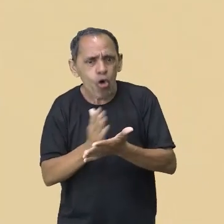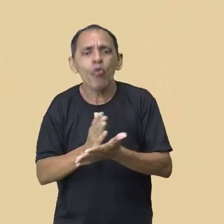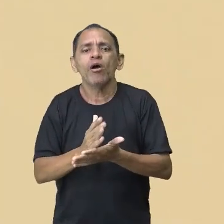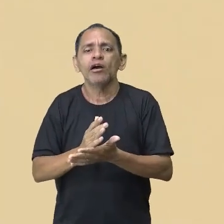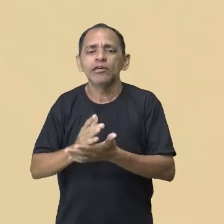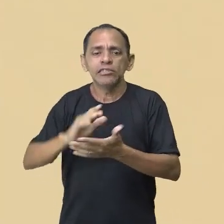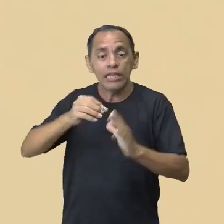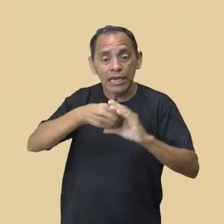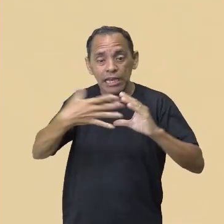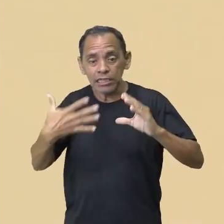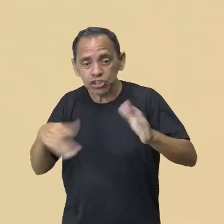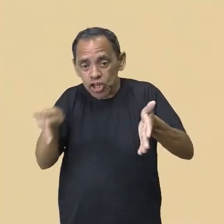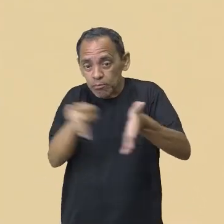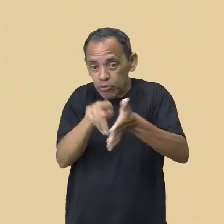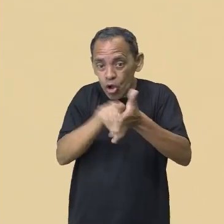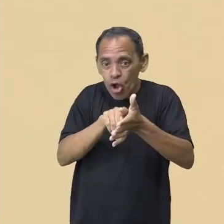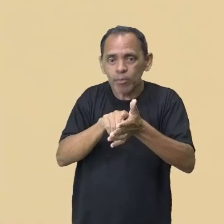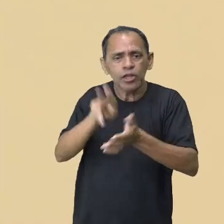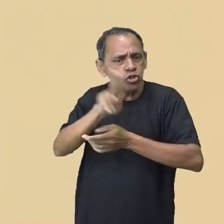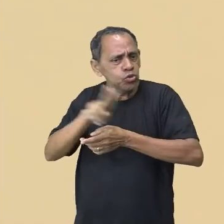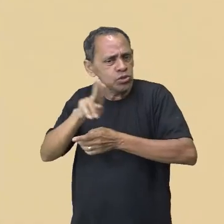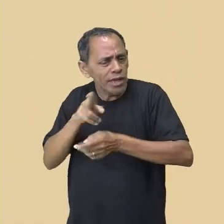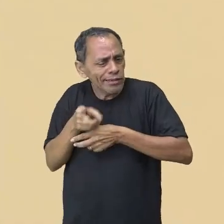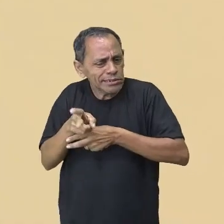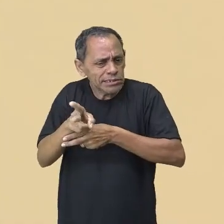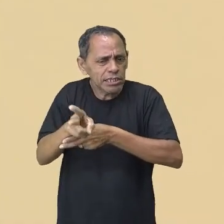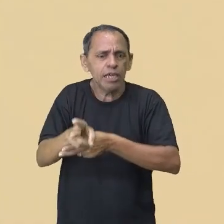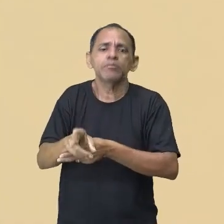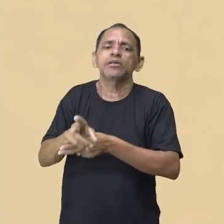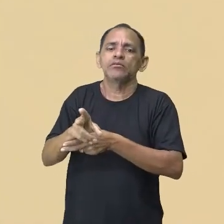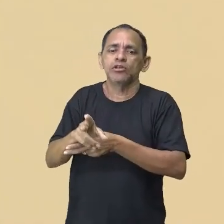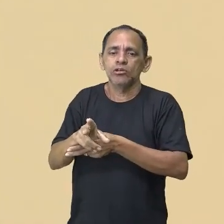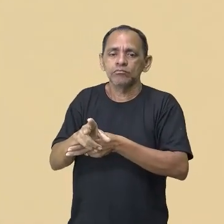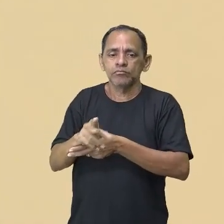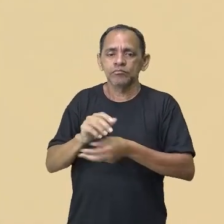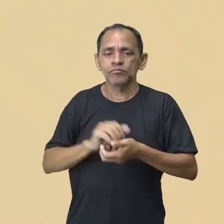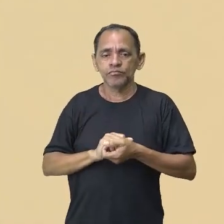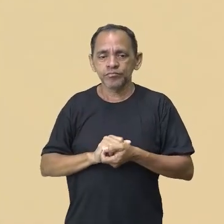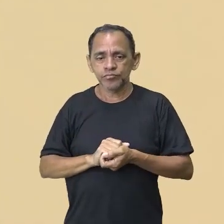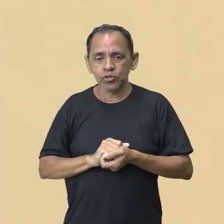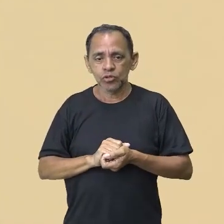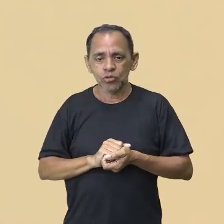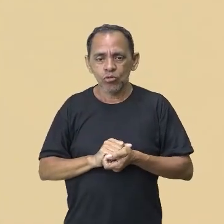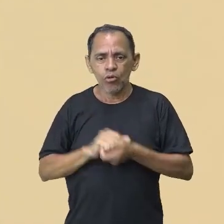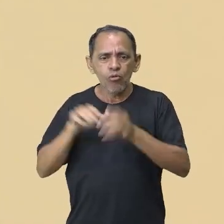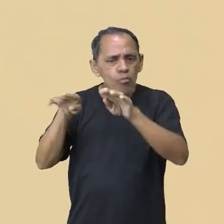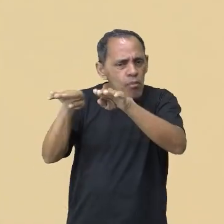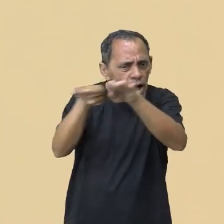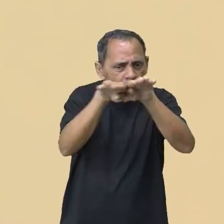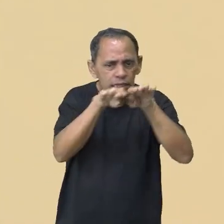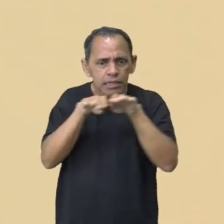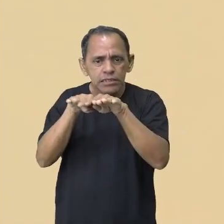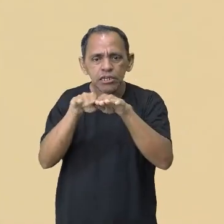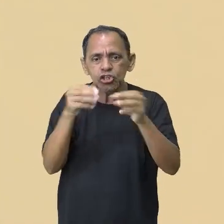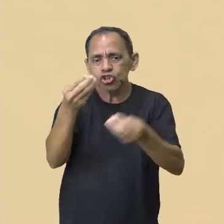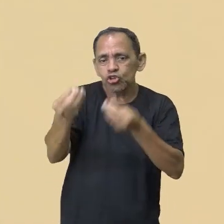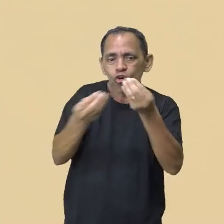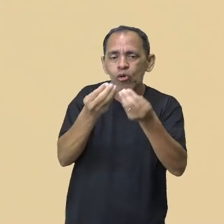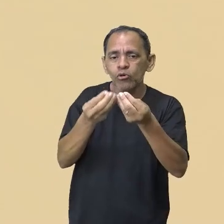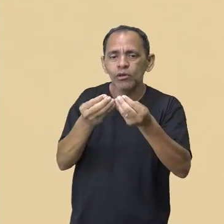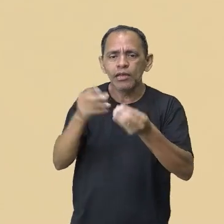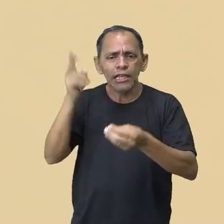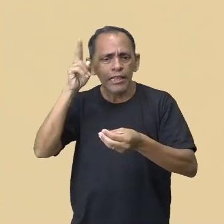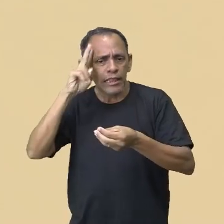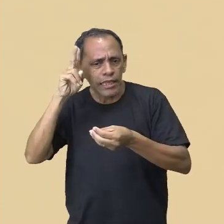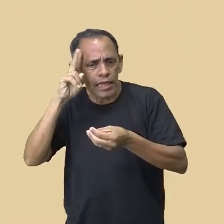Isso porque se nós perdermos esses elementos, nós perderemos a figura que eu fiz a analogia lá no começo,